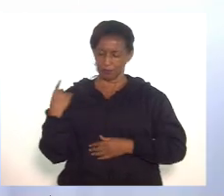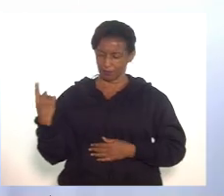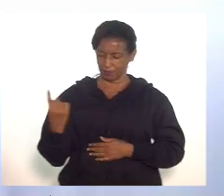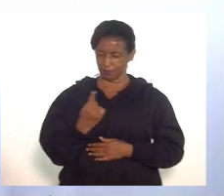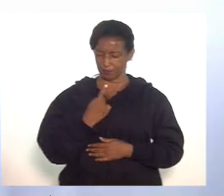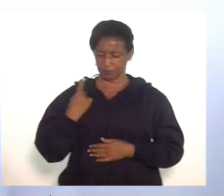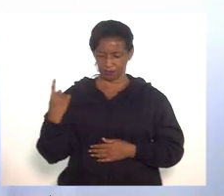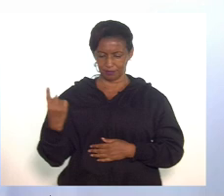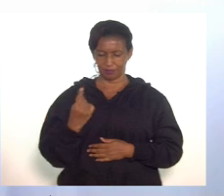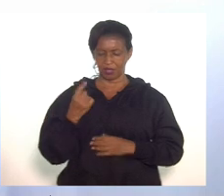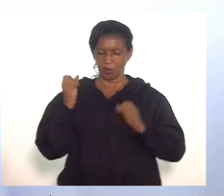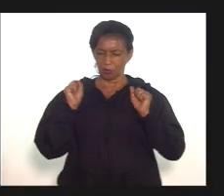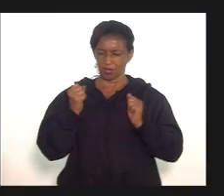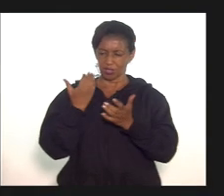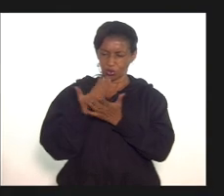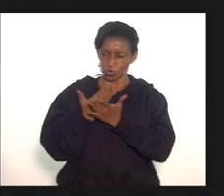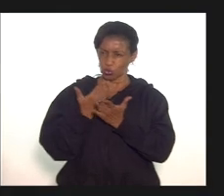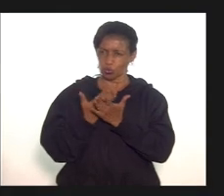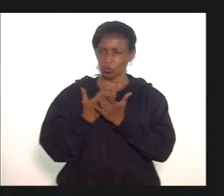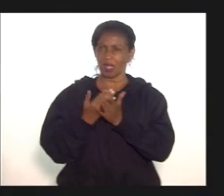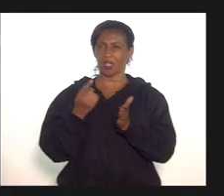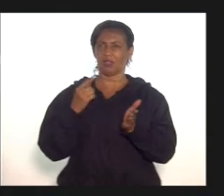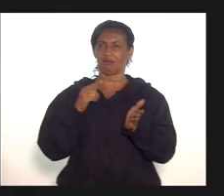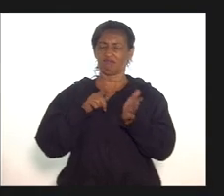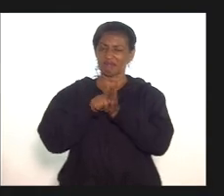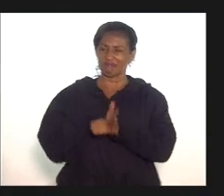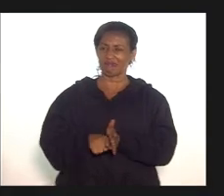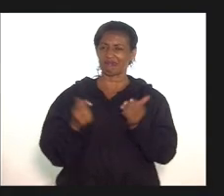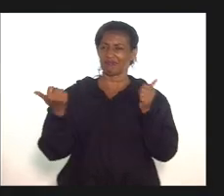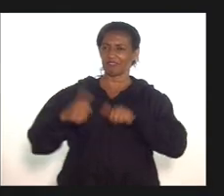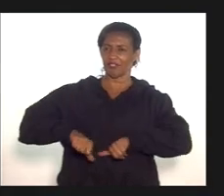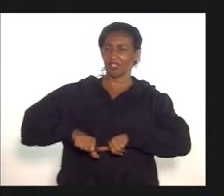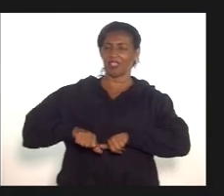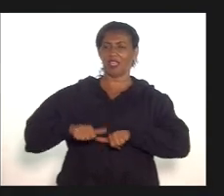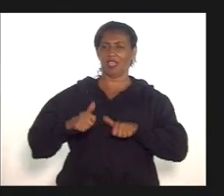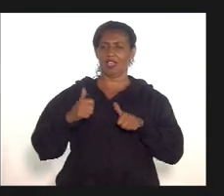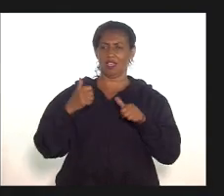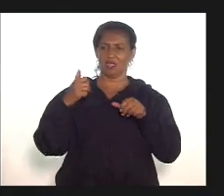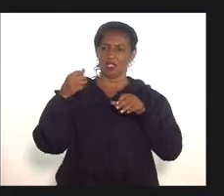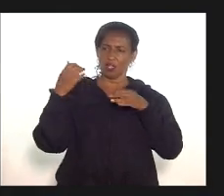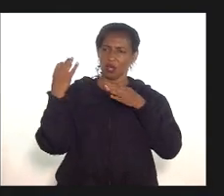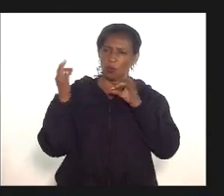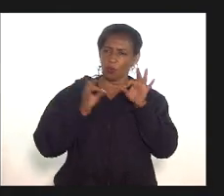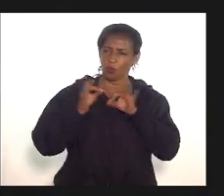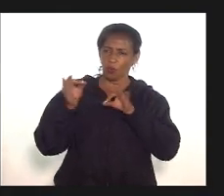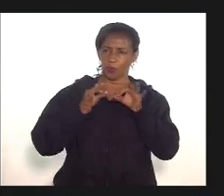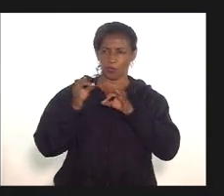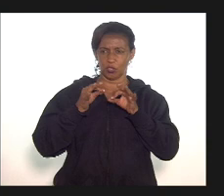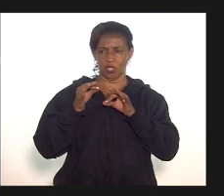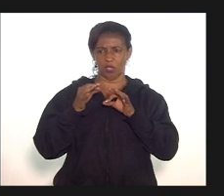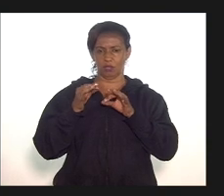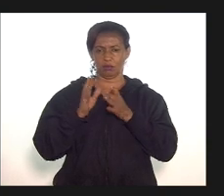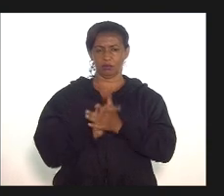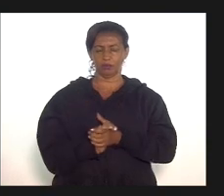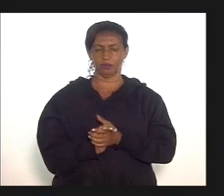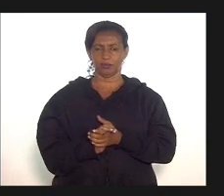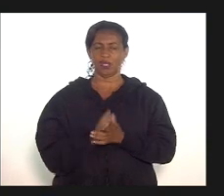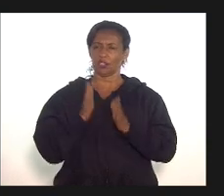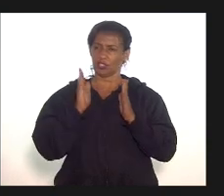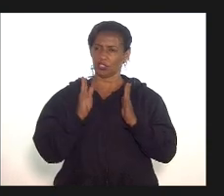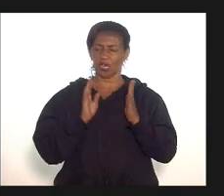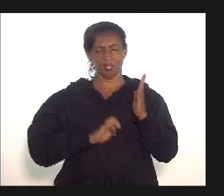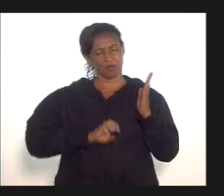estudar o projeto. O parecer é favorável com emenda. Nós já apresentamos uma